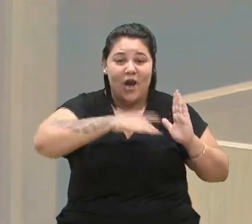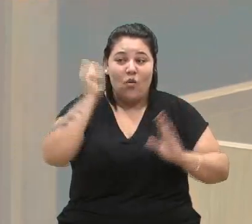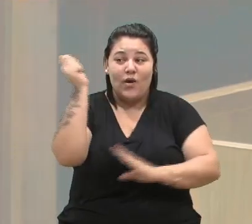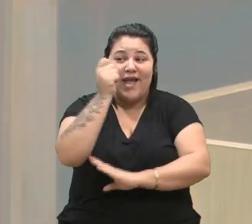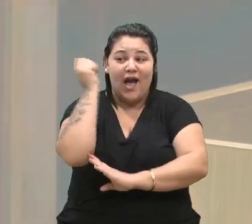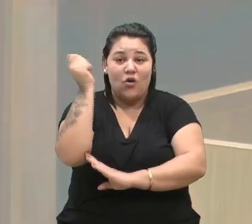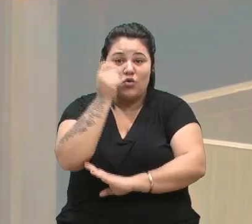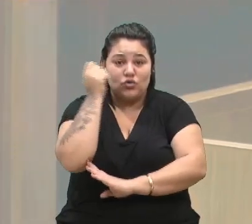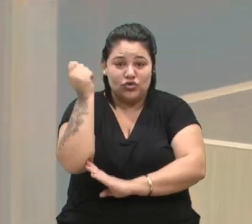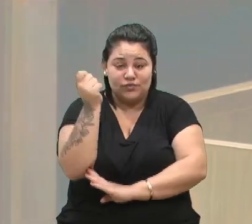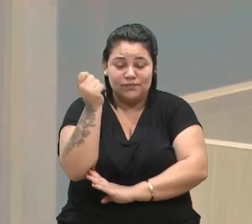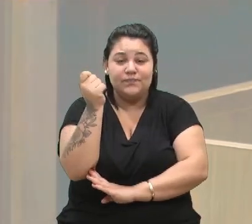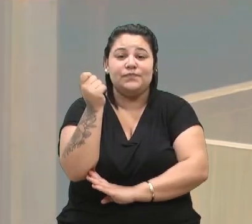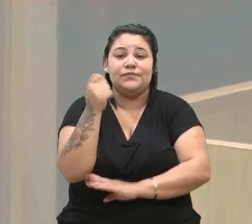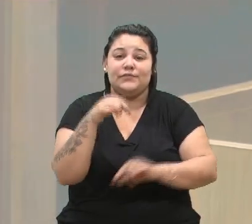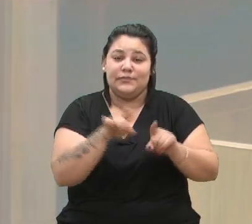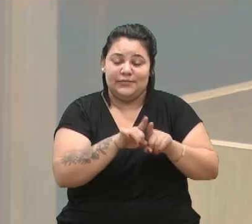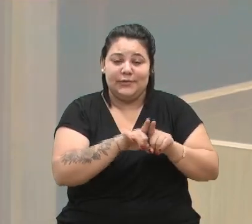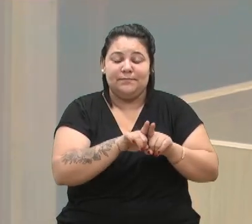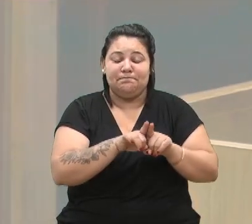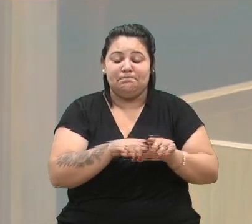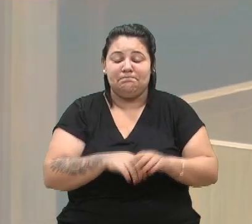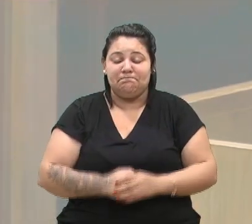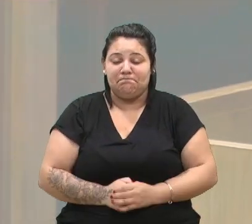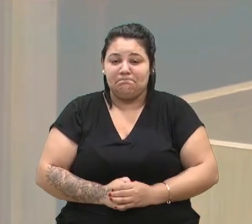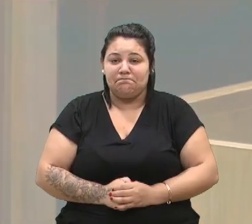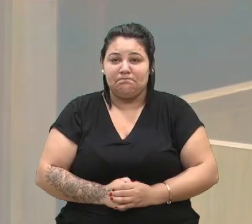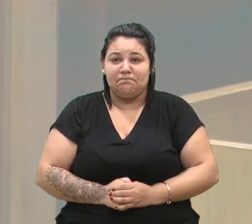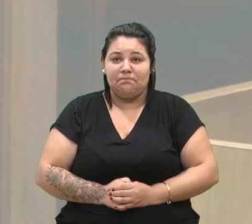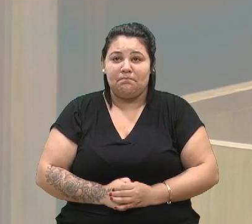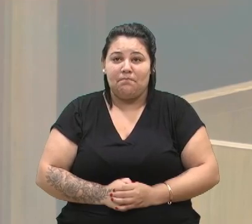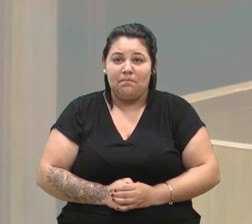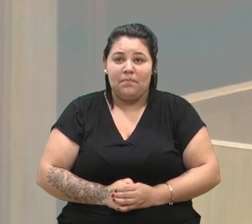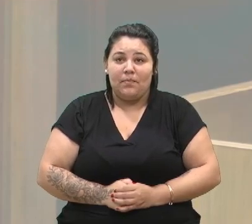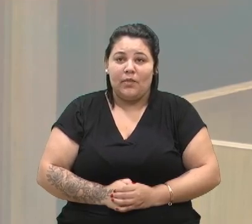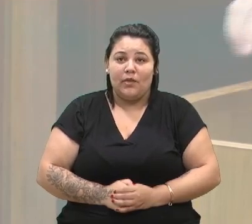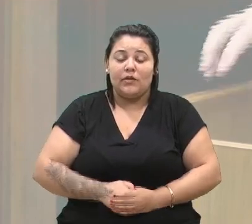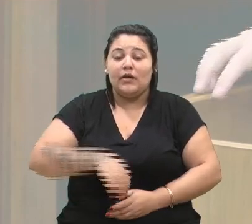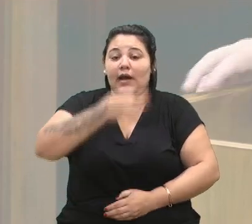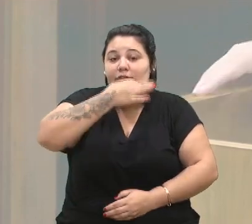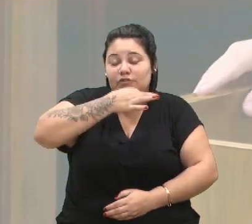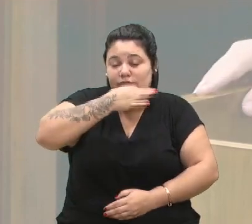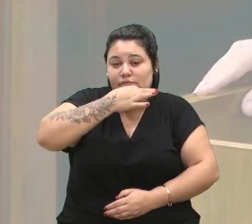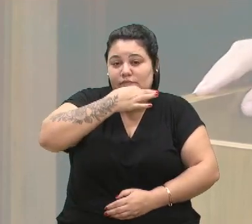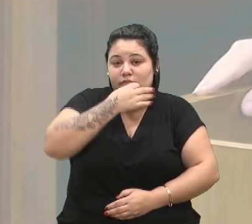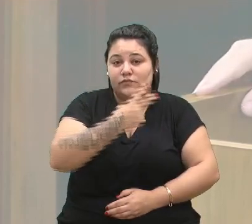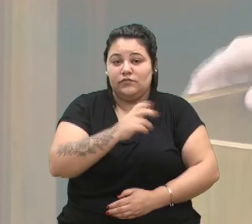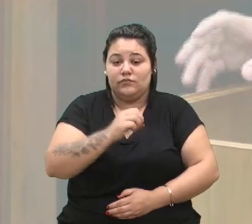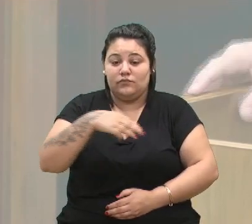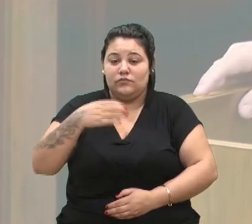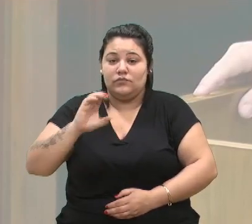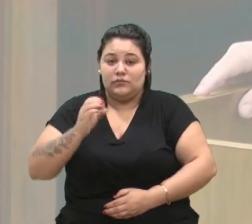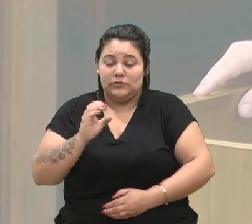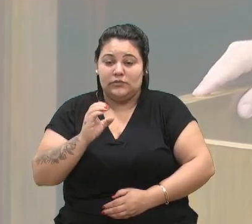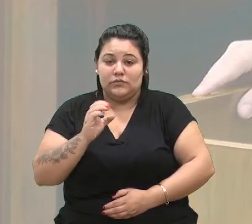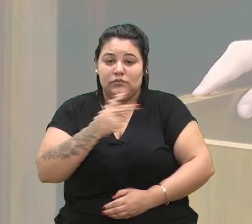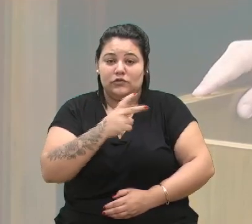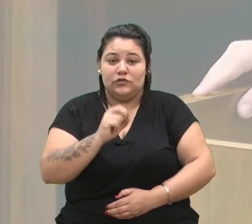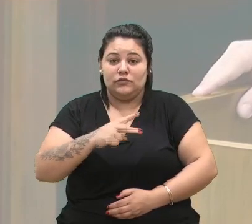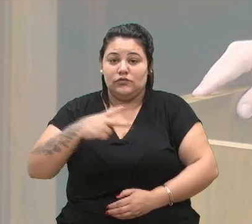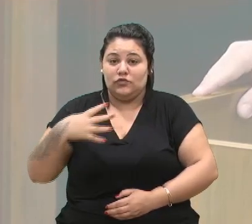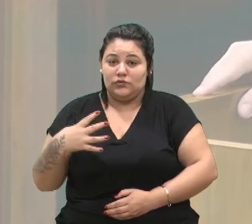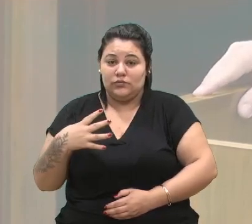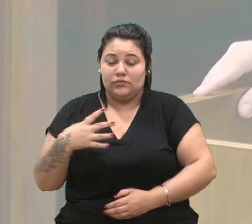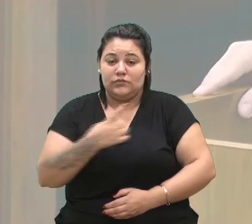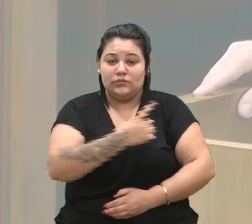e o Hamilton Mourão, e o Paulo Paim. Então, Caxias do Sul, 20 de março de 2024, 149